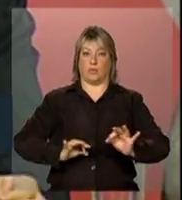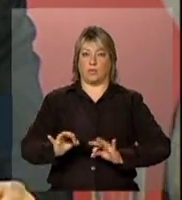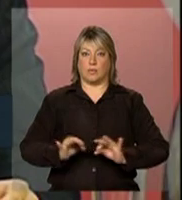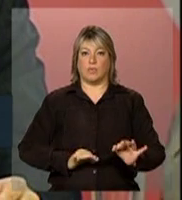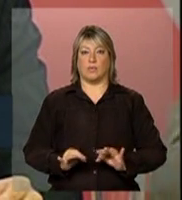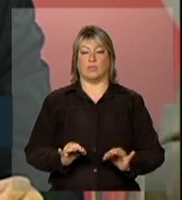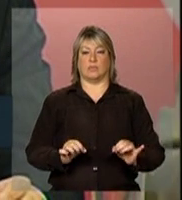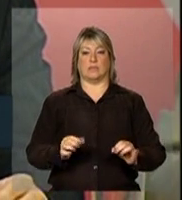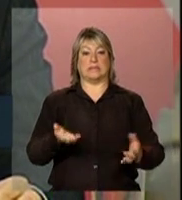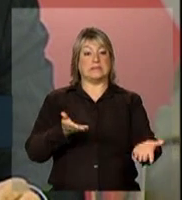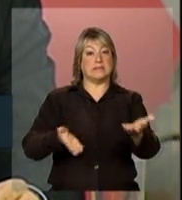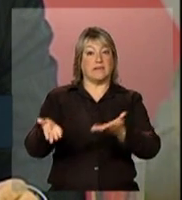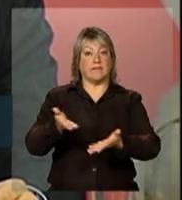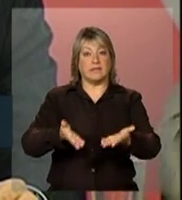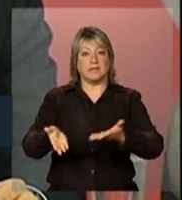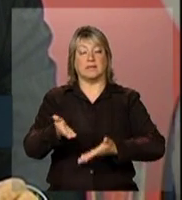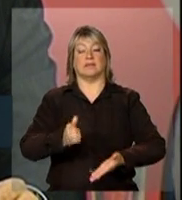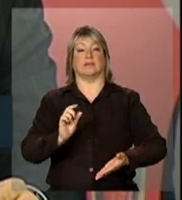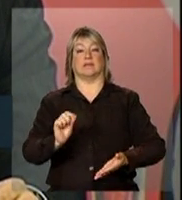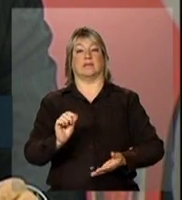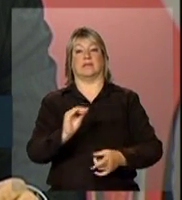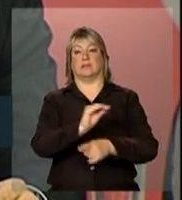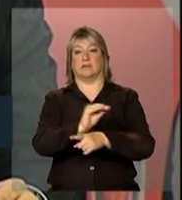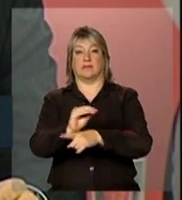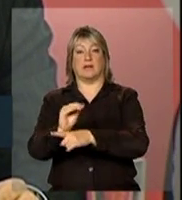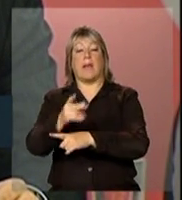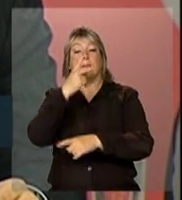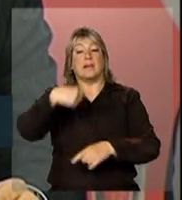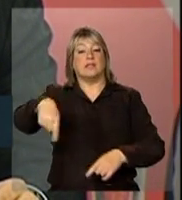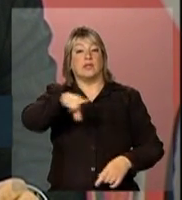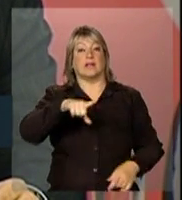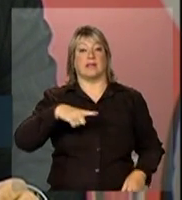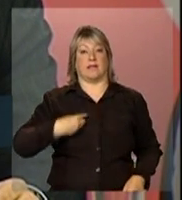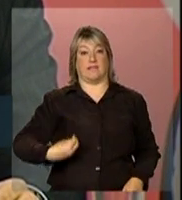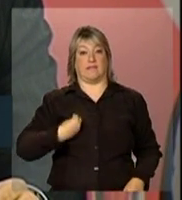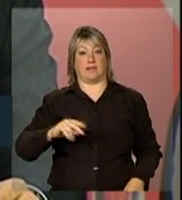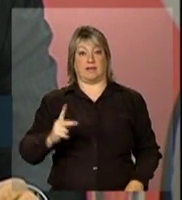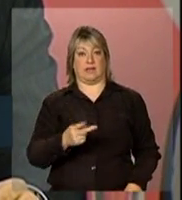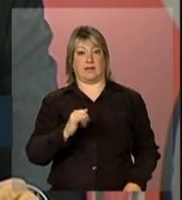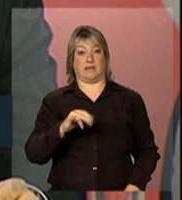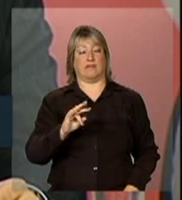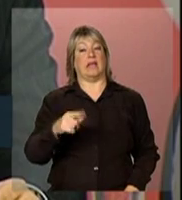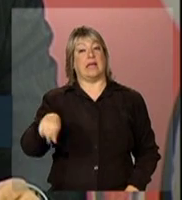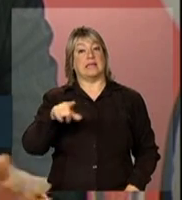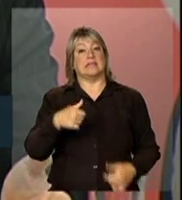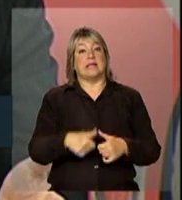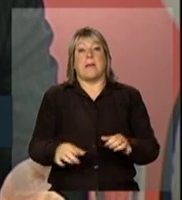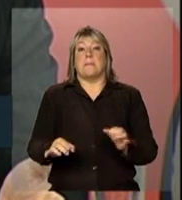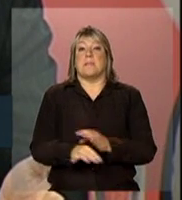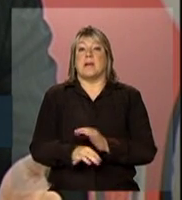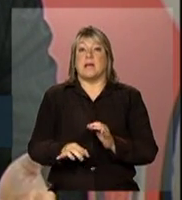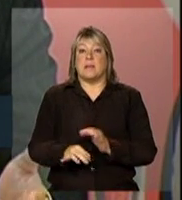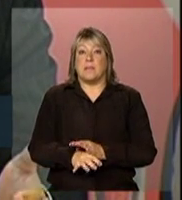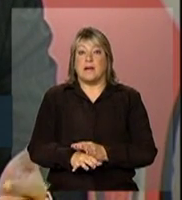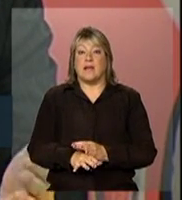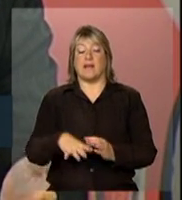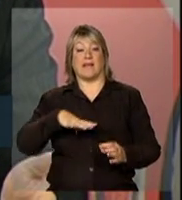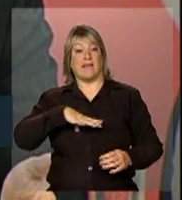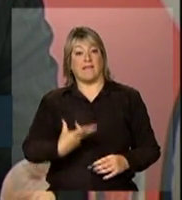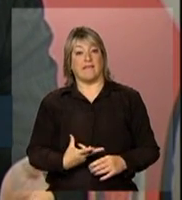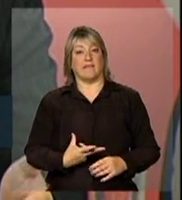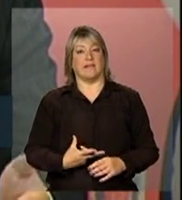às pessoas que vivem com HIV exatamente para que eles sejam preparados para enfrentar a nova realidade e temos